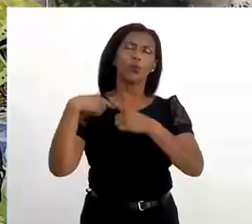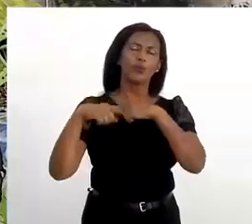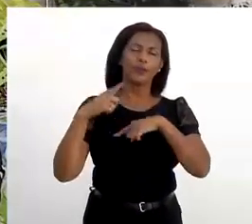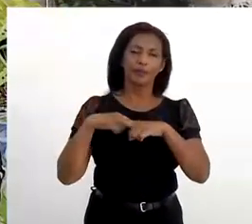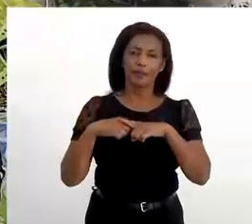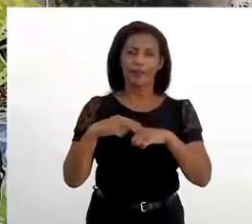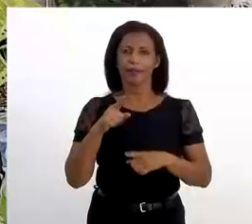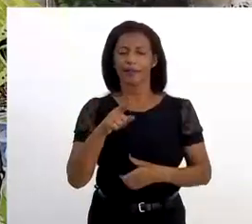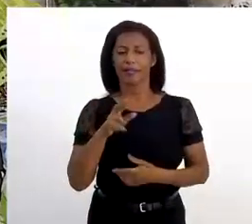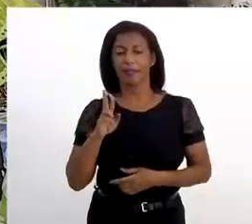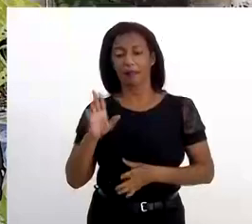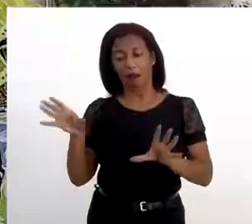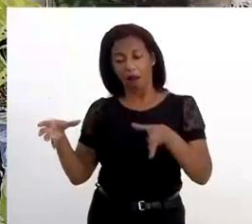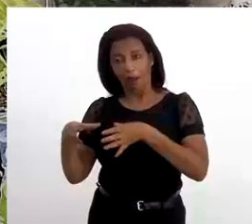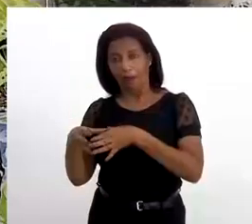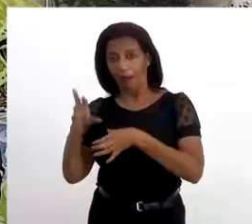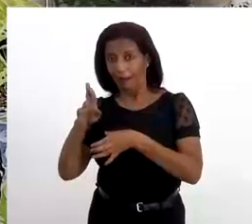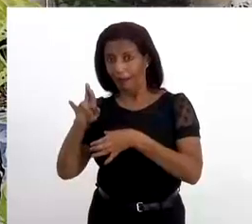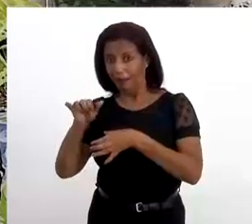Renafro.